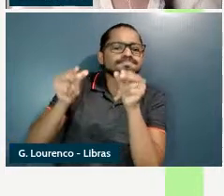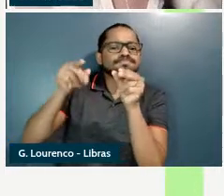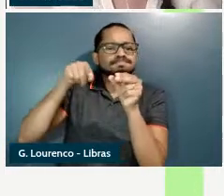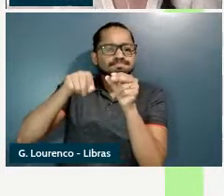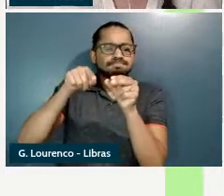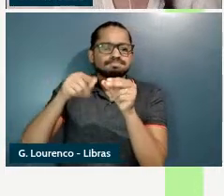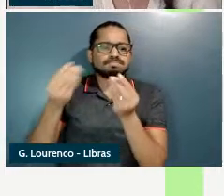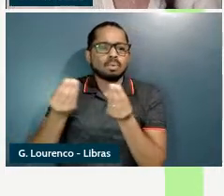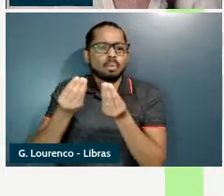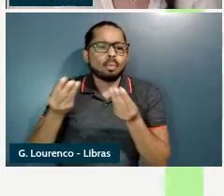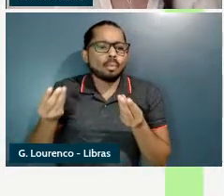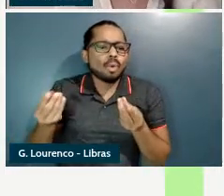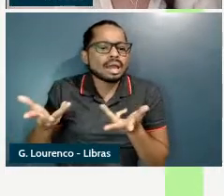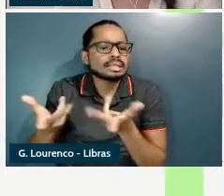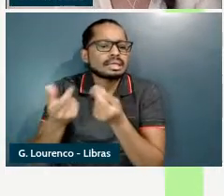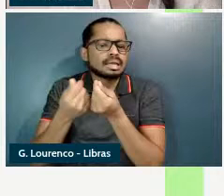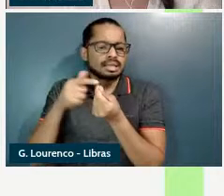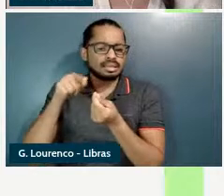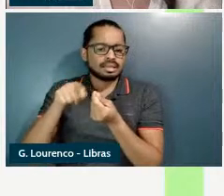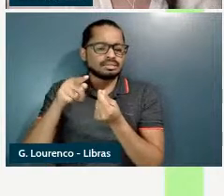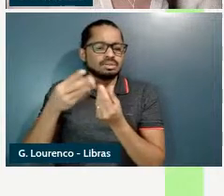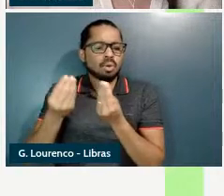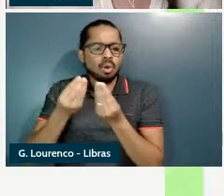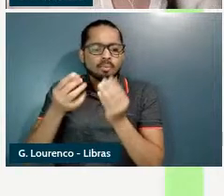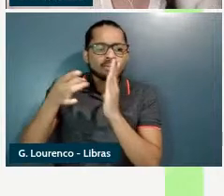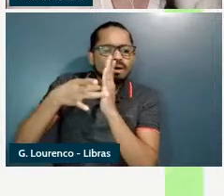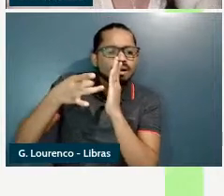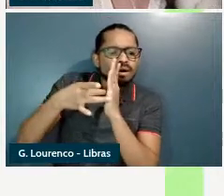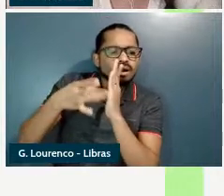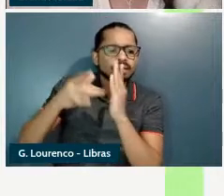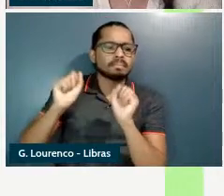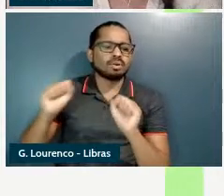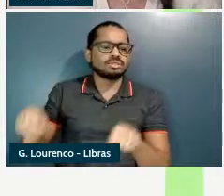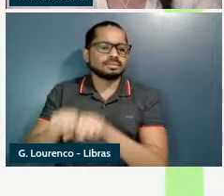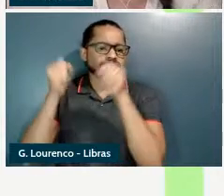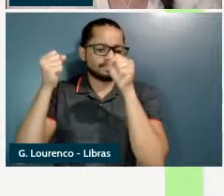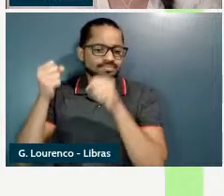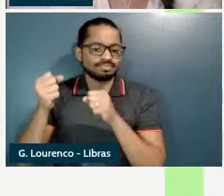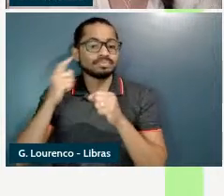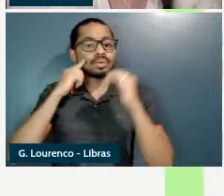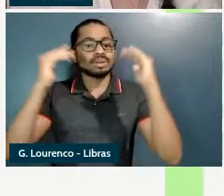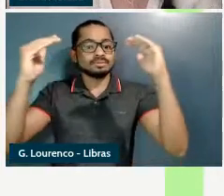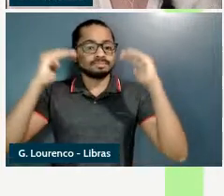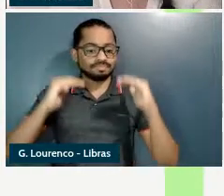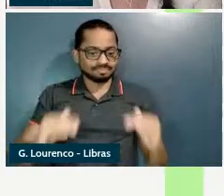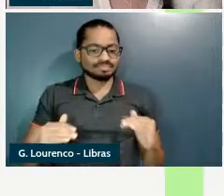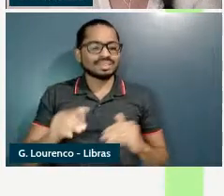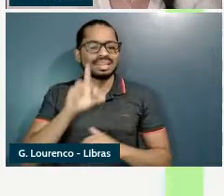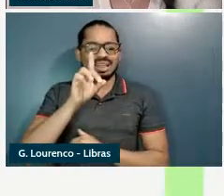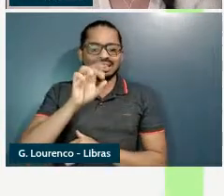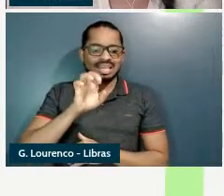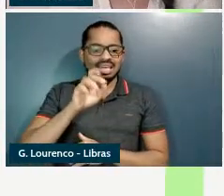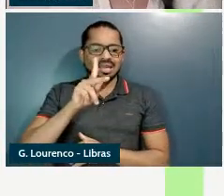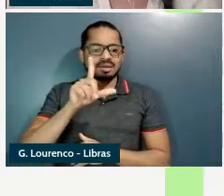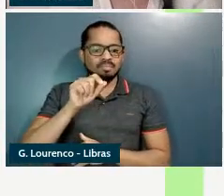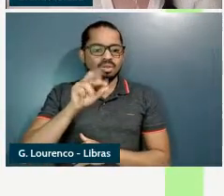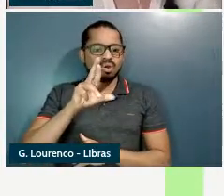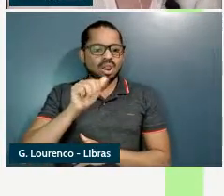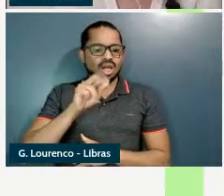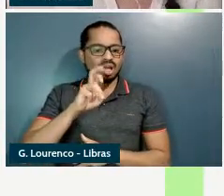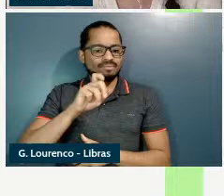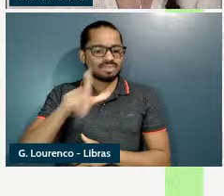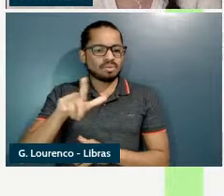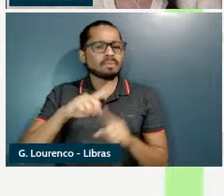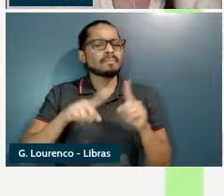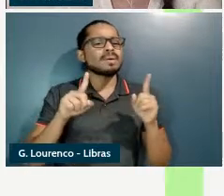propriedades que a gente depreende de forma objetiva já o filme é deplorável é digno de ser deplorado em virtude de